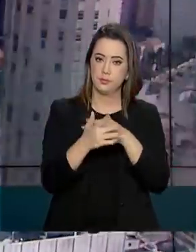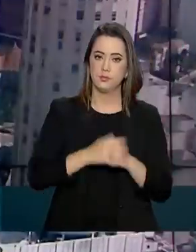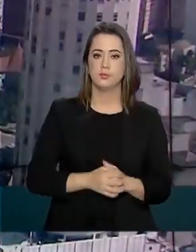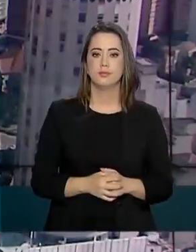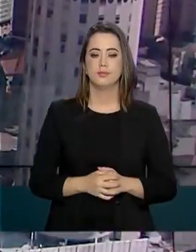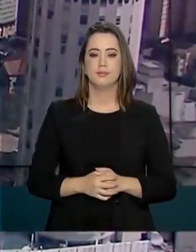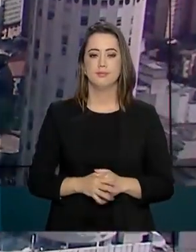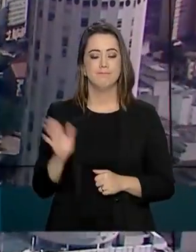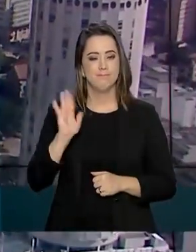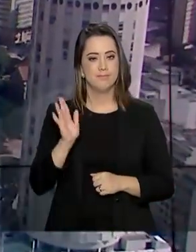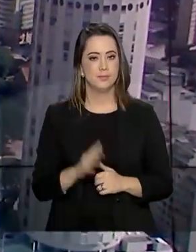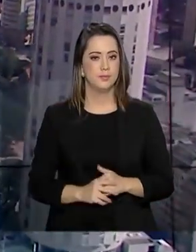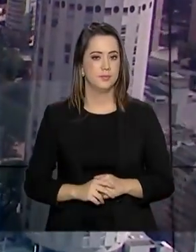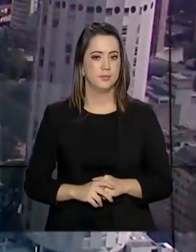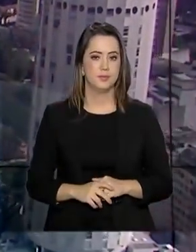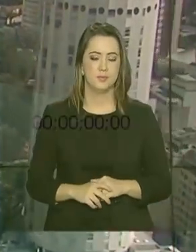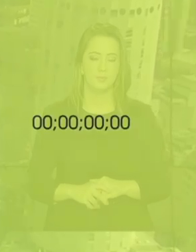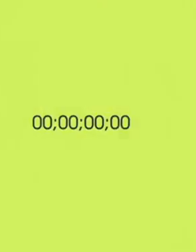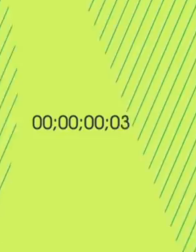sociais. Até mais!